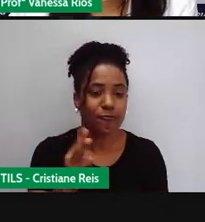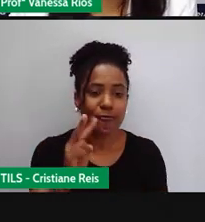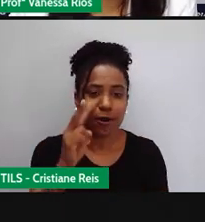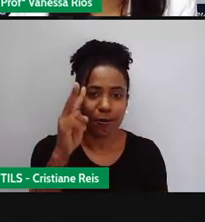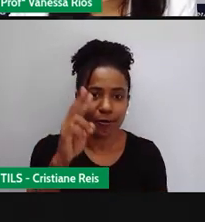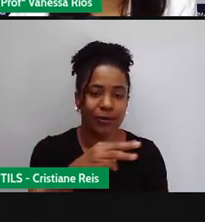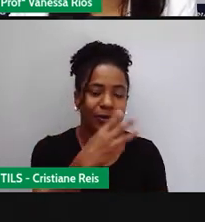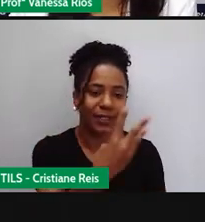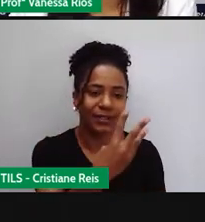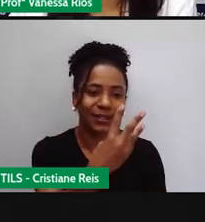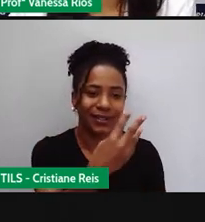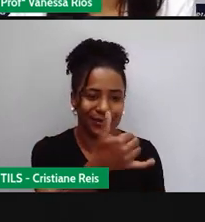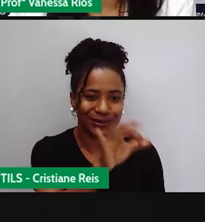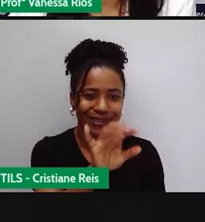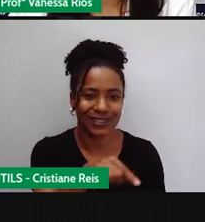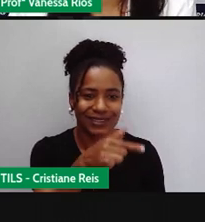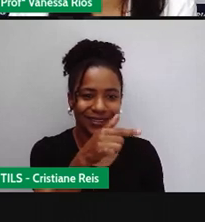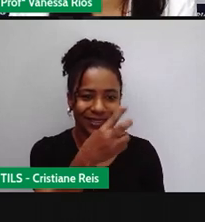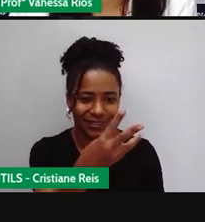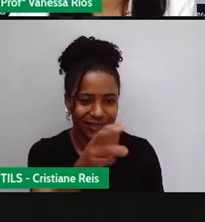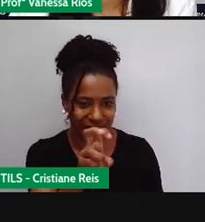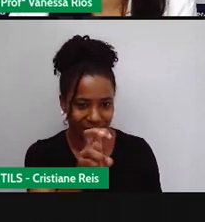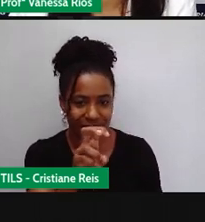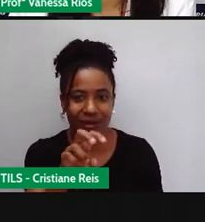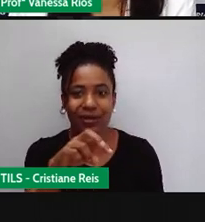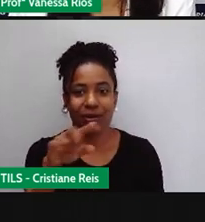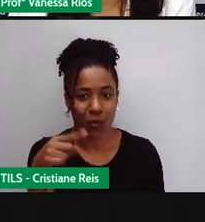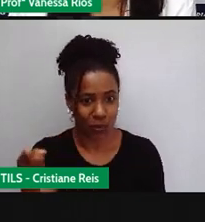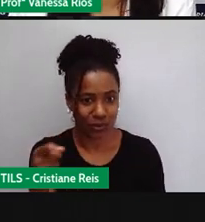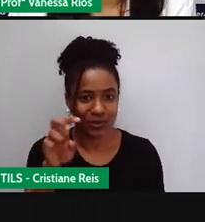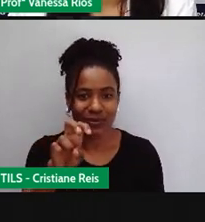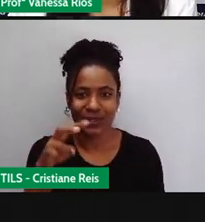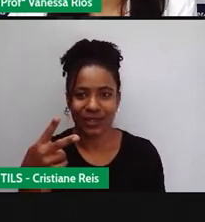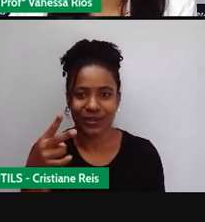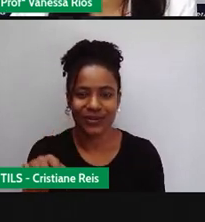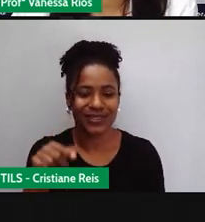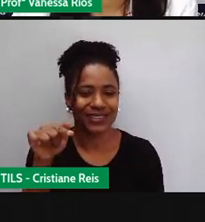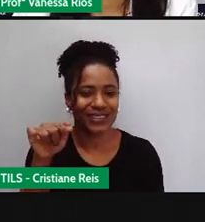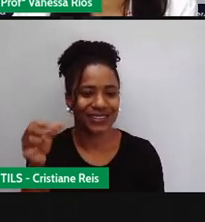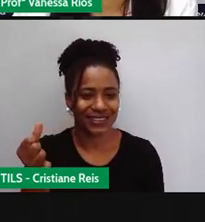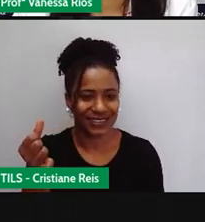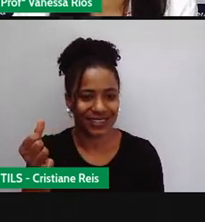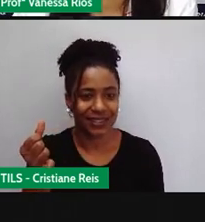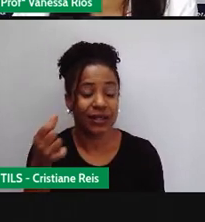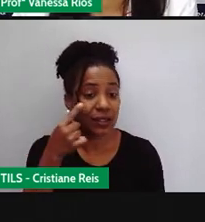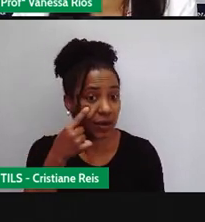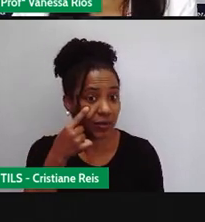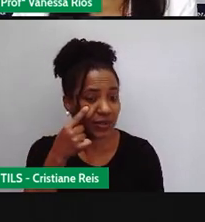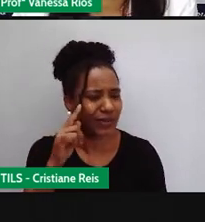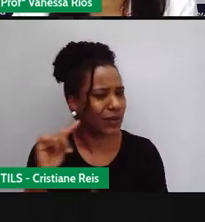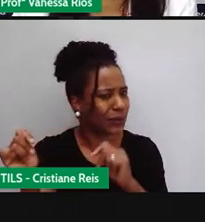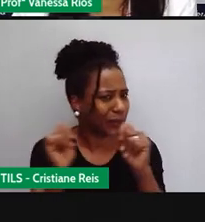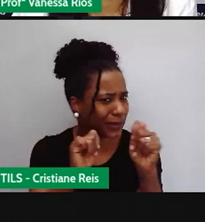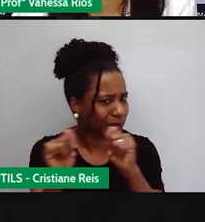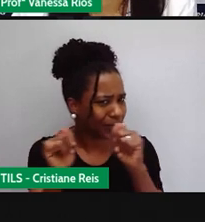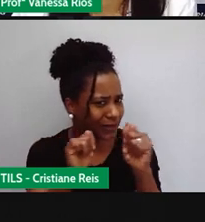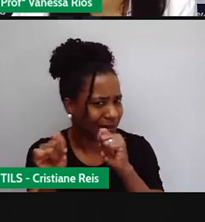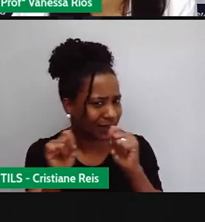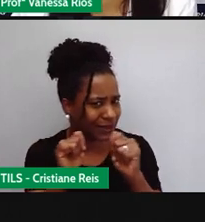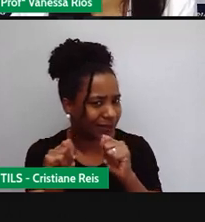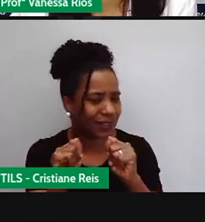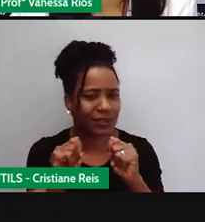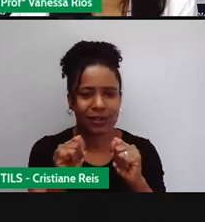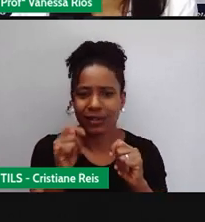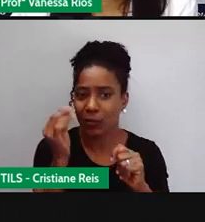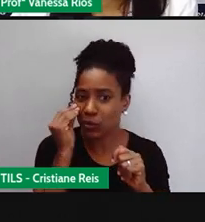310,35 52,76. Mas aí está falando em economizar, está falando aí em